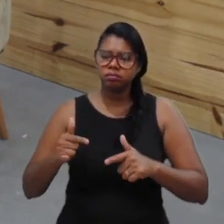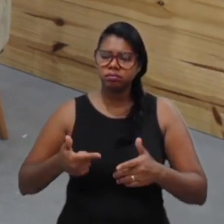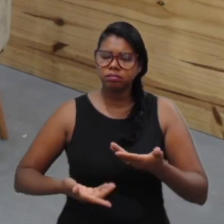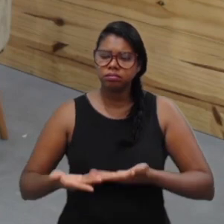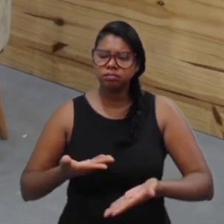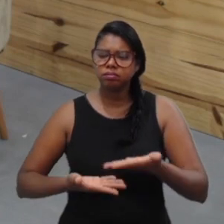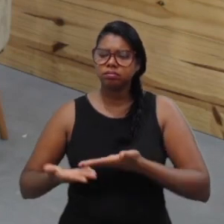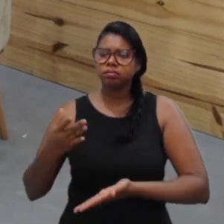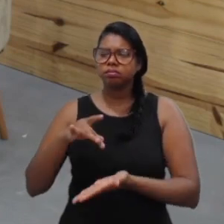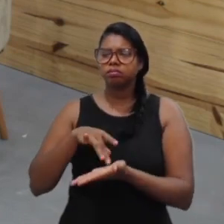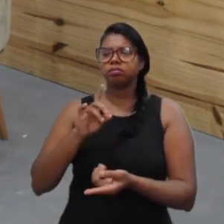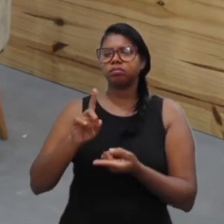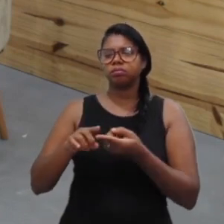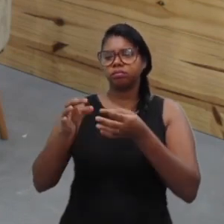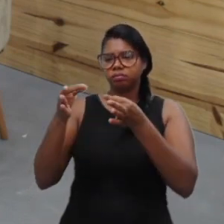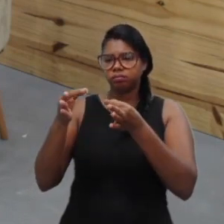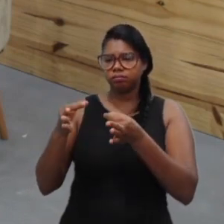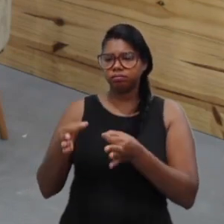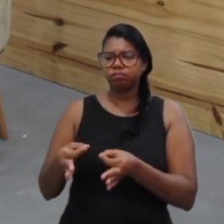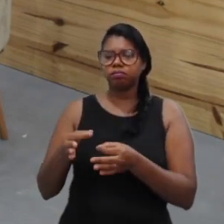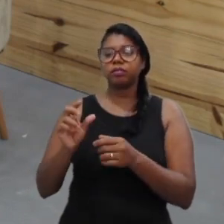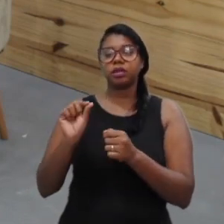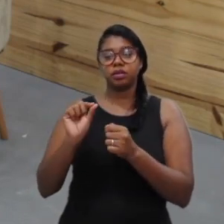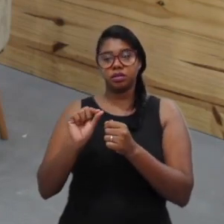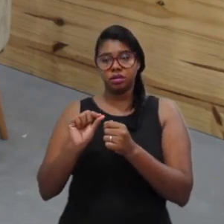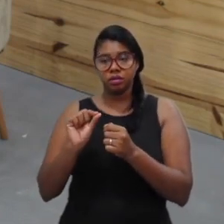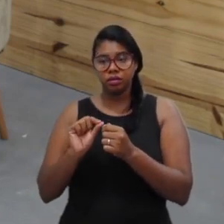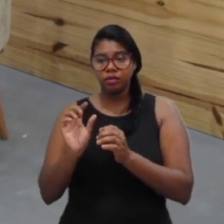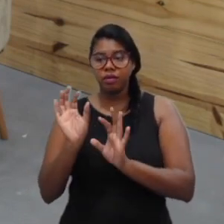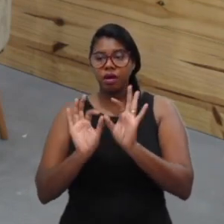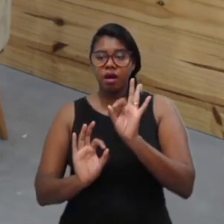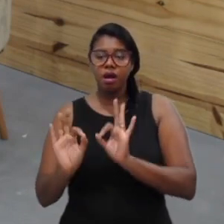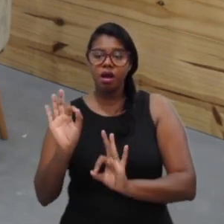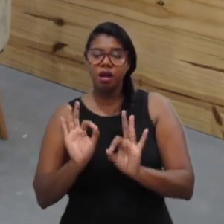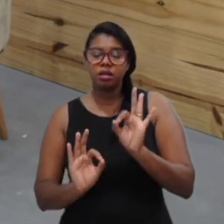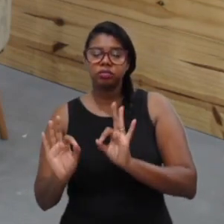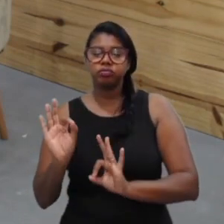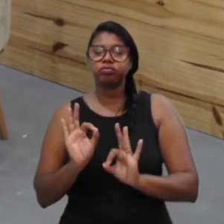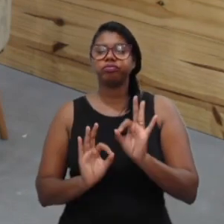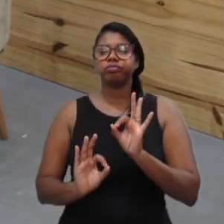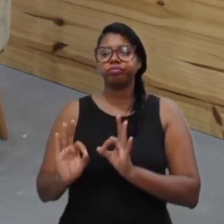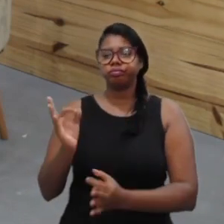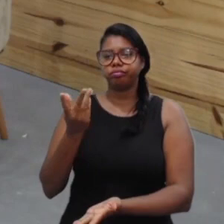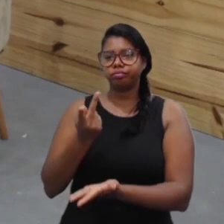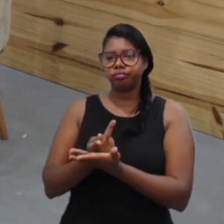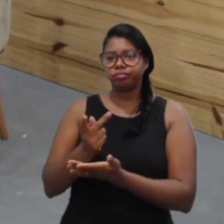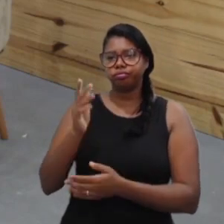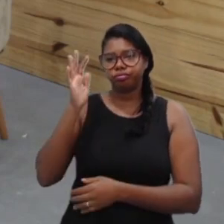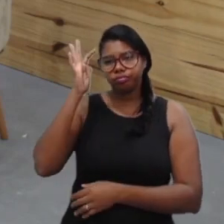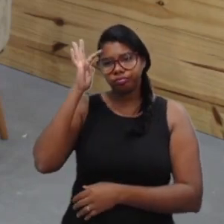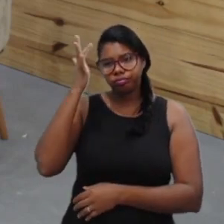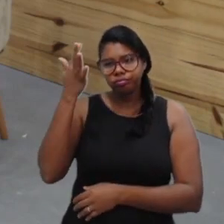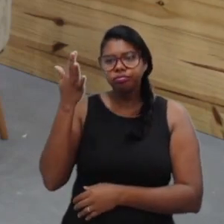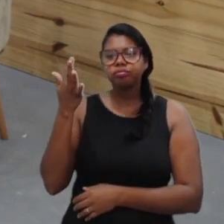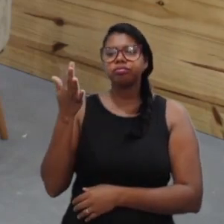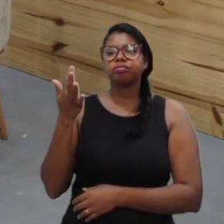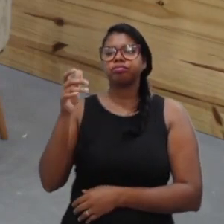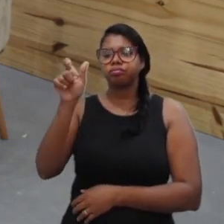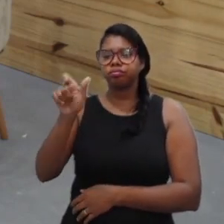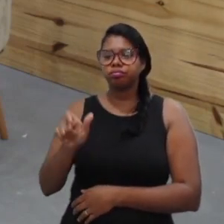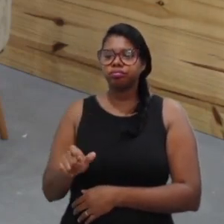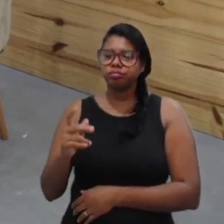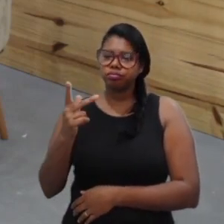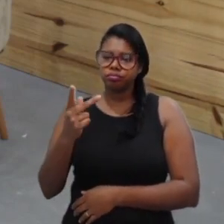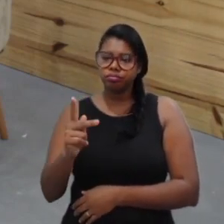produz dentro de uma organização, ele vai chegar nessa ponta, e essa ponta é o teu cliente, e o teu